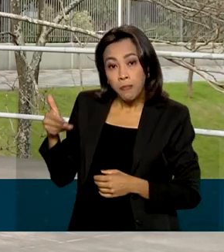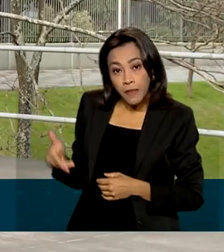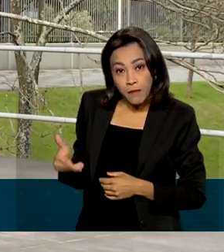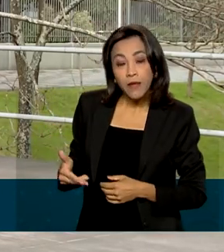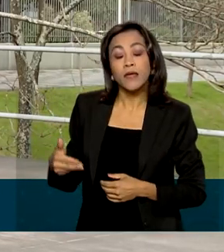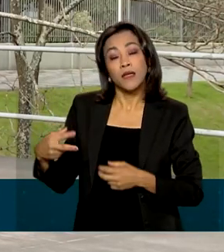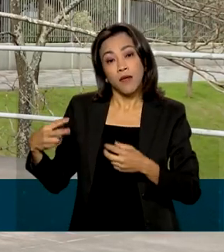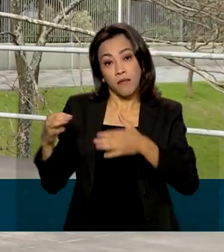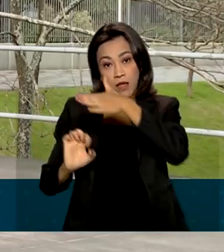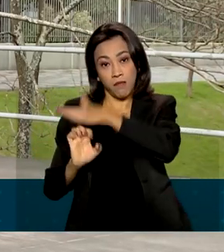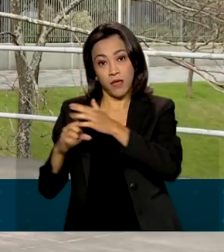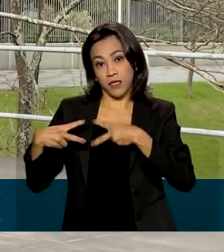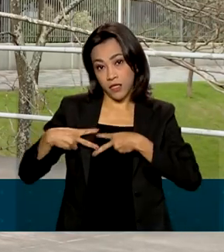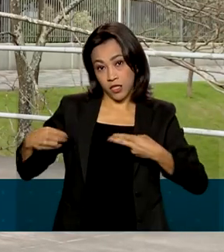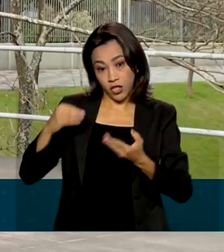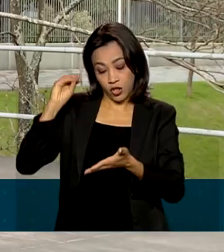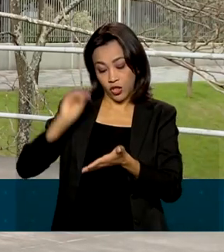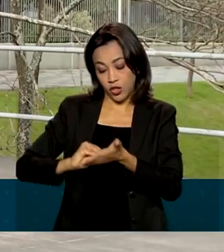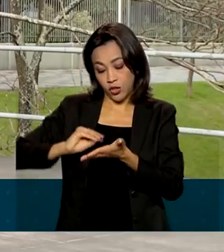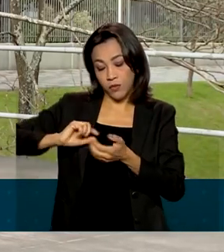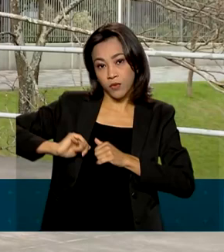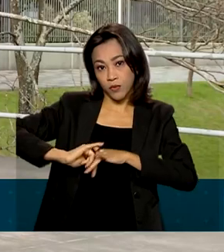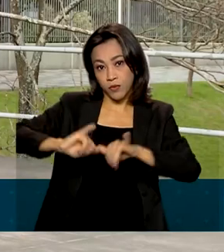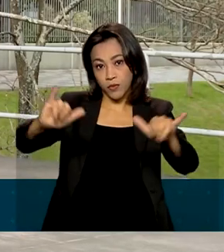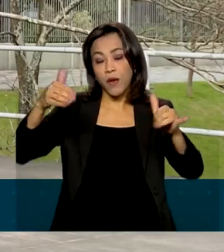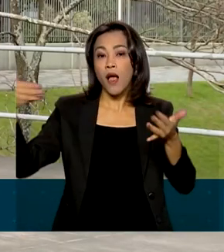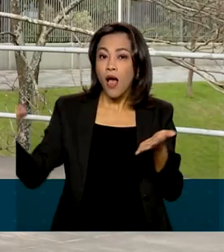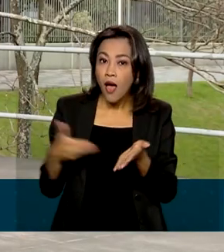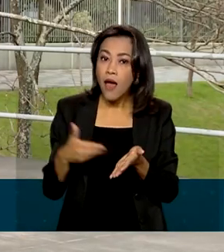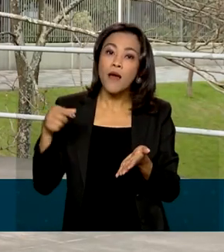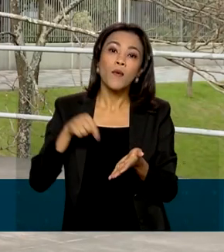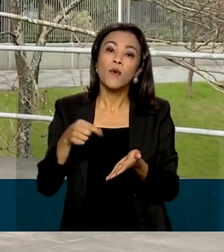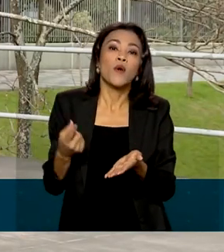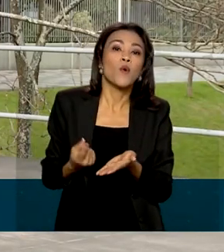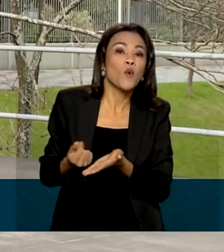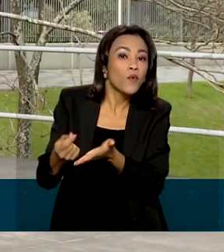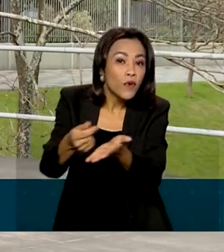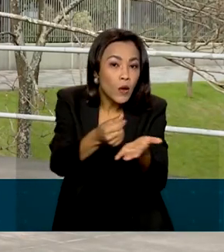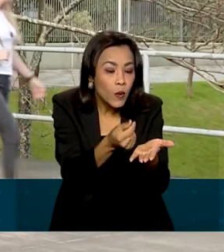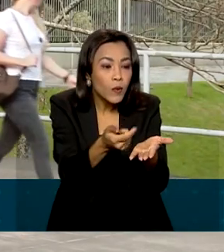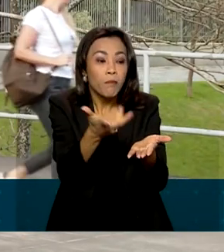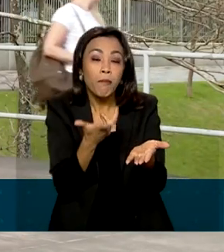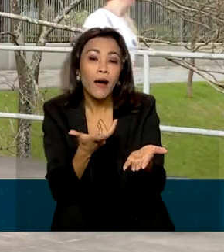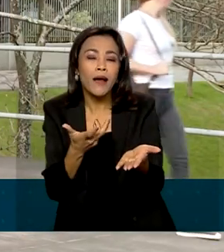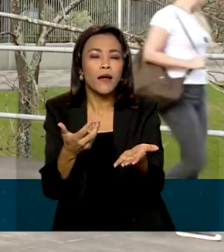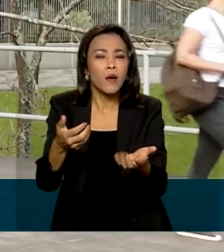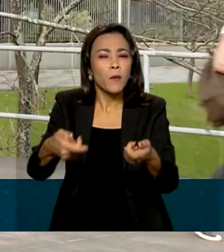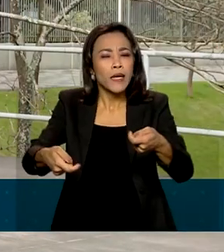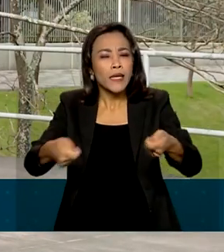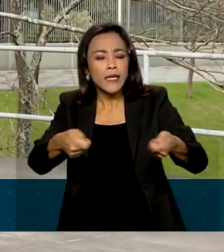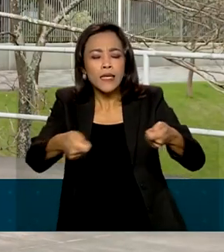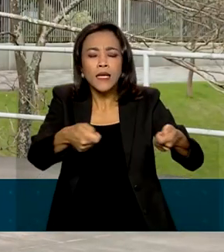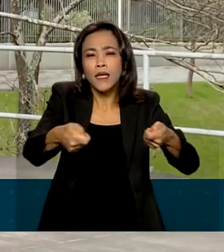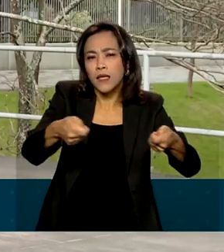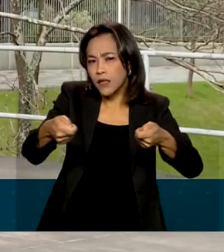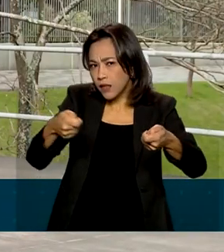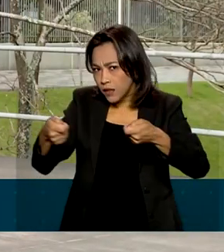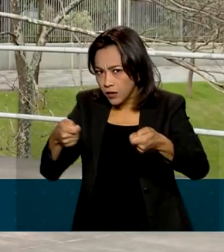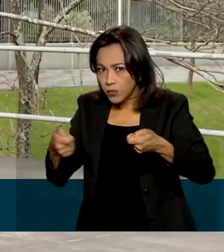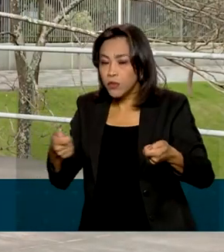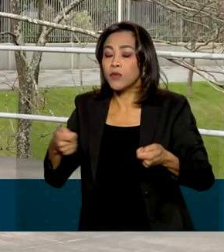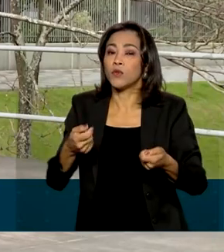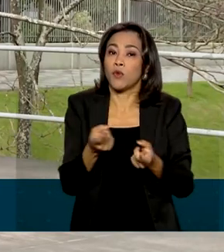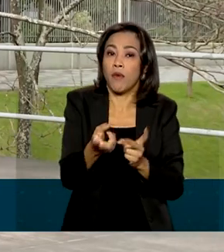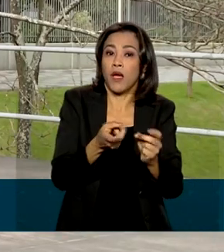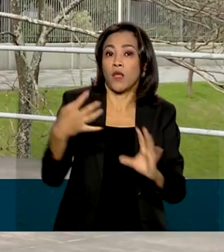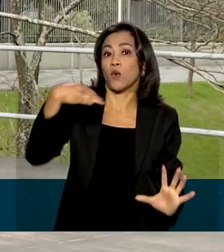publicada pela estatal, essa redução segue a prática de preços que busca o equilíbrio com o mercado global, mas sem o repasse